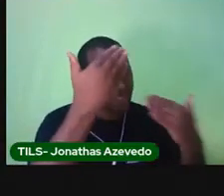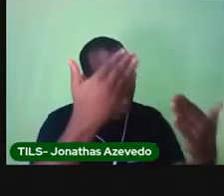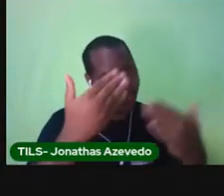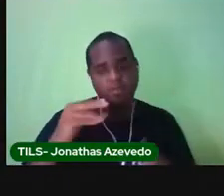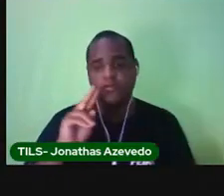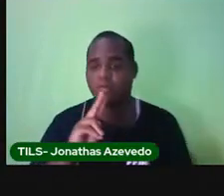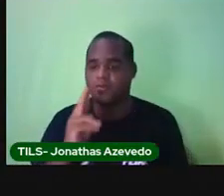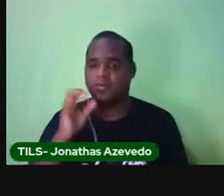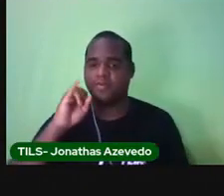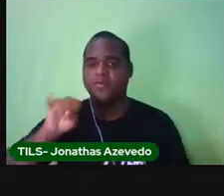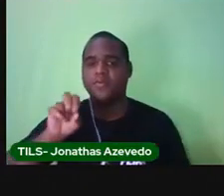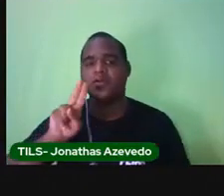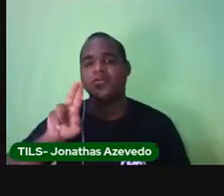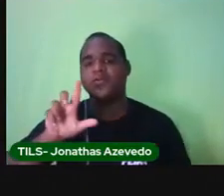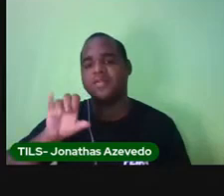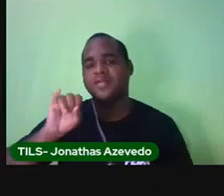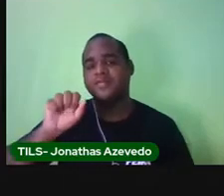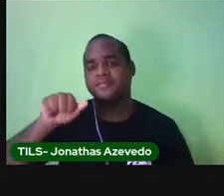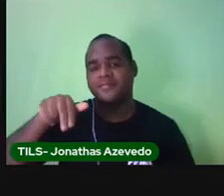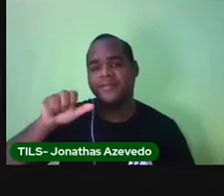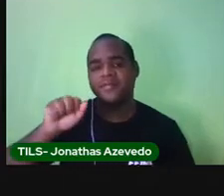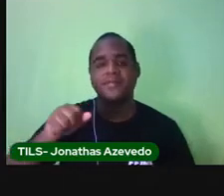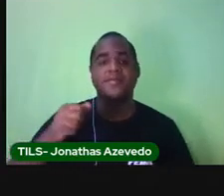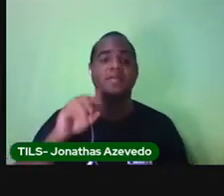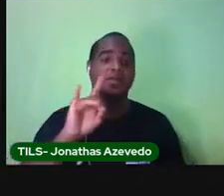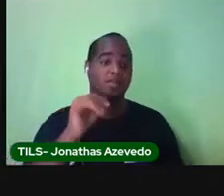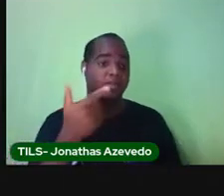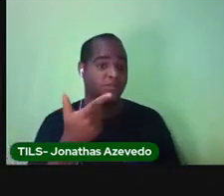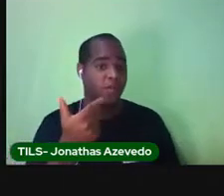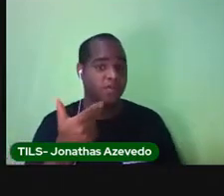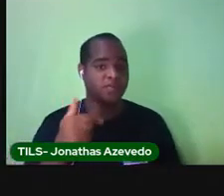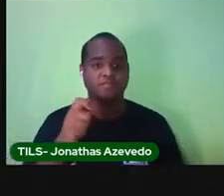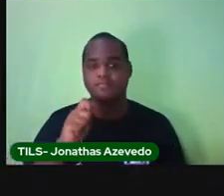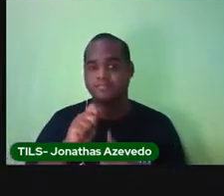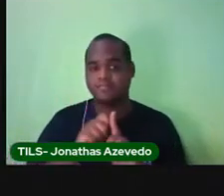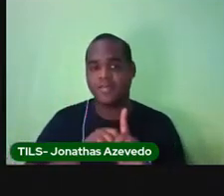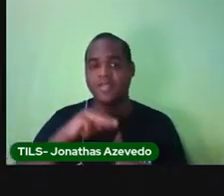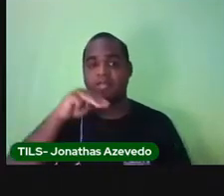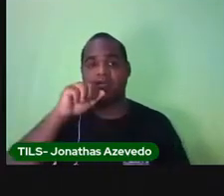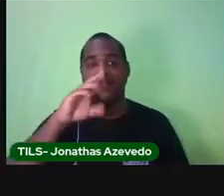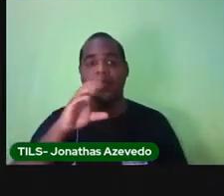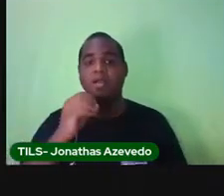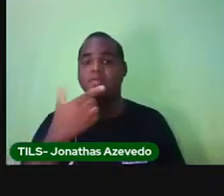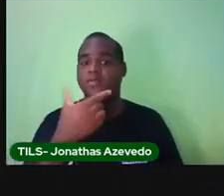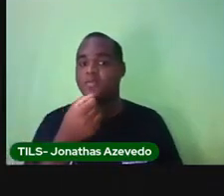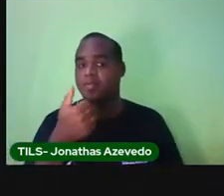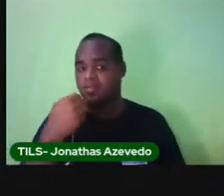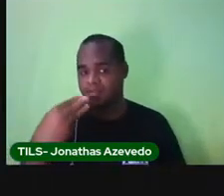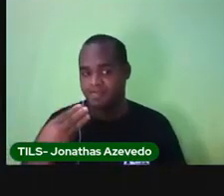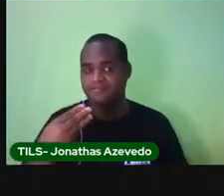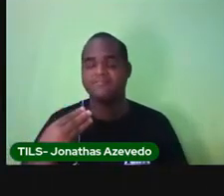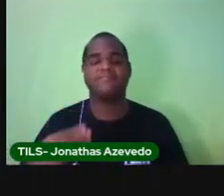Obrigada, Juliana. Dia 12 de março de 2013.